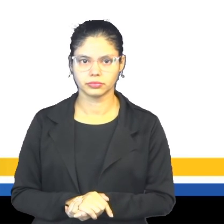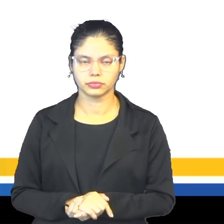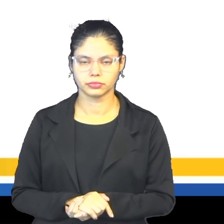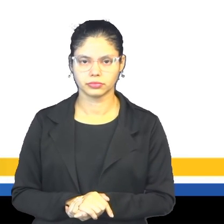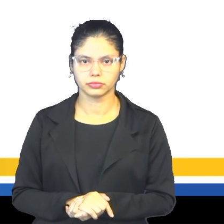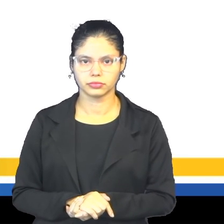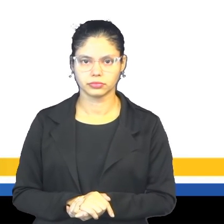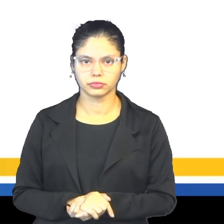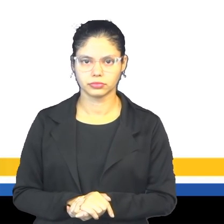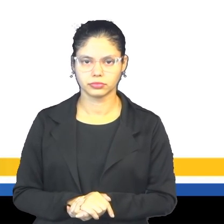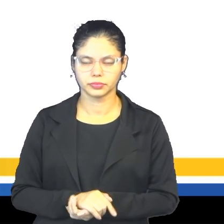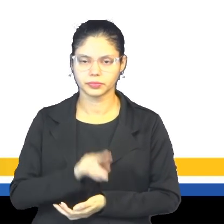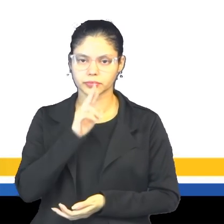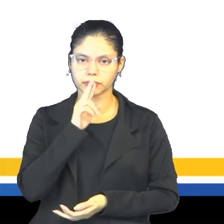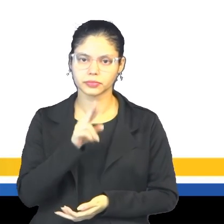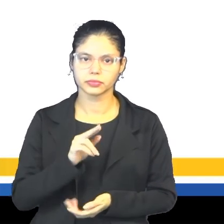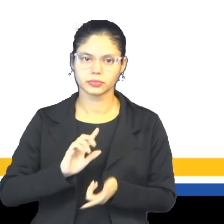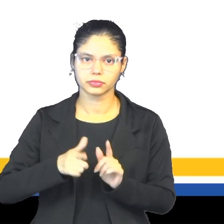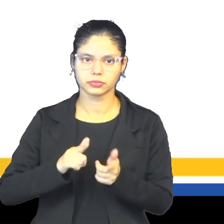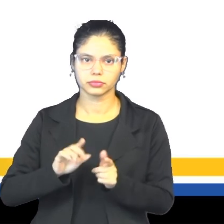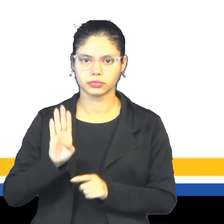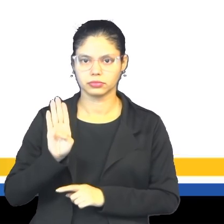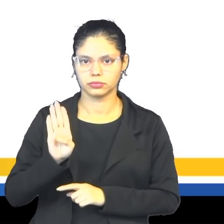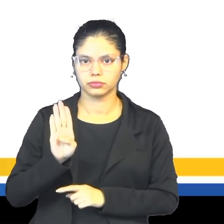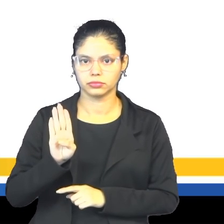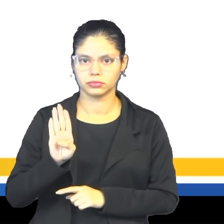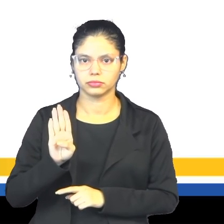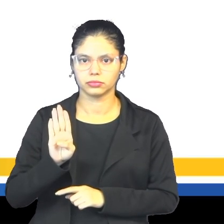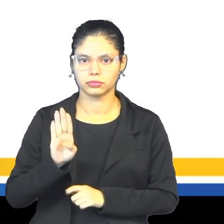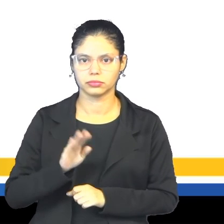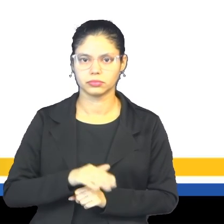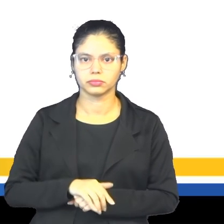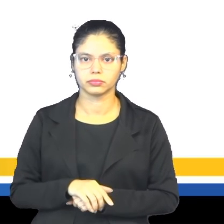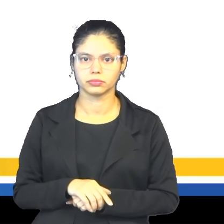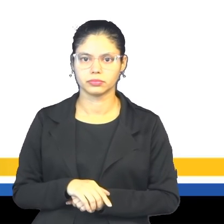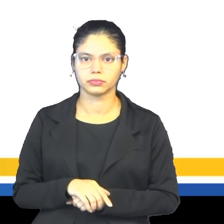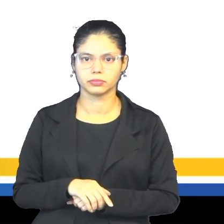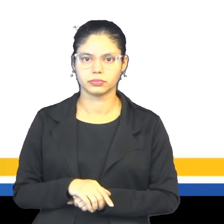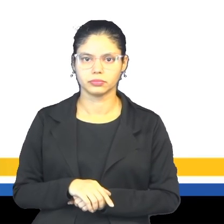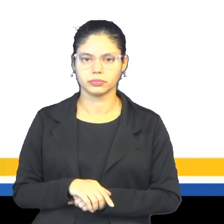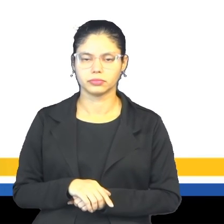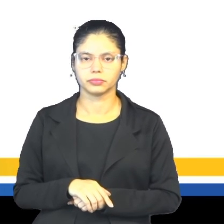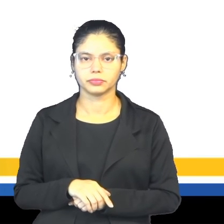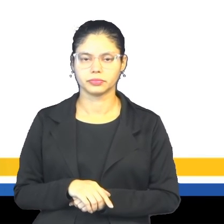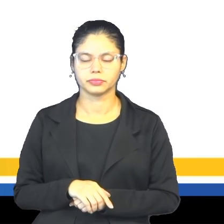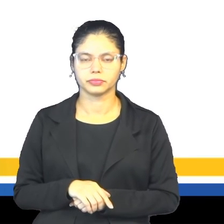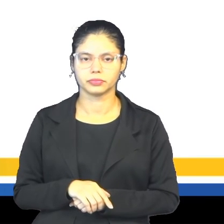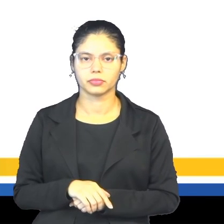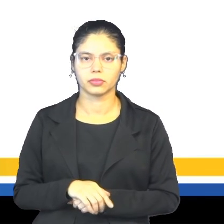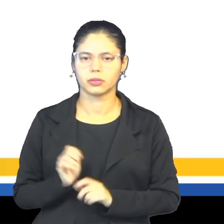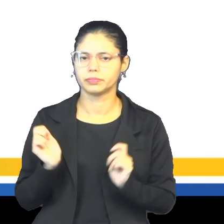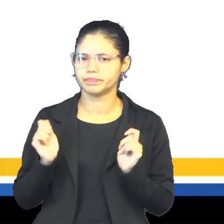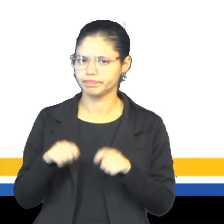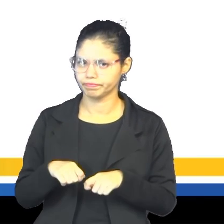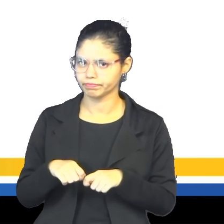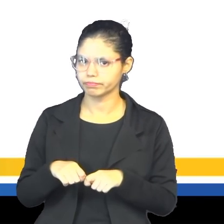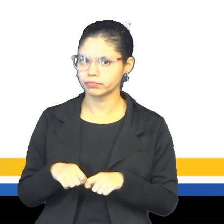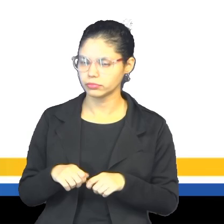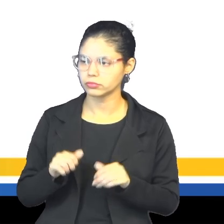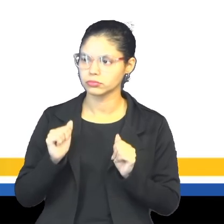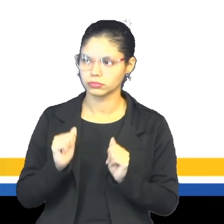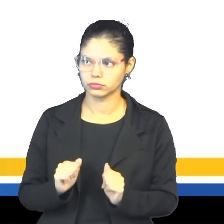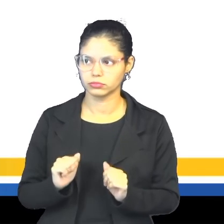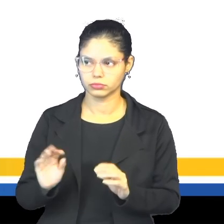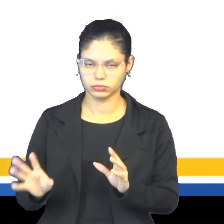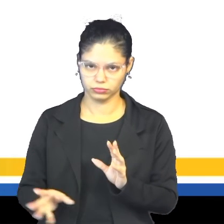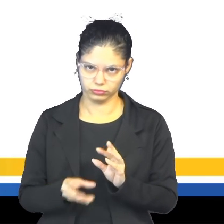Nós temos ali a resposta, next year, né, no caso, a única alternativa ali possível para que possa